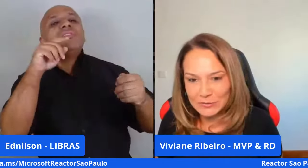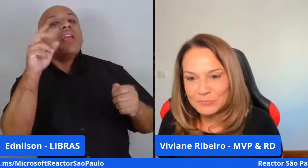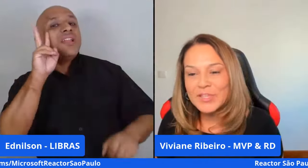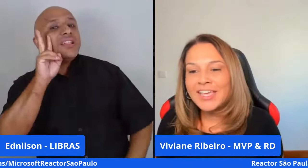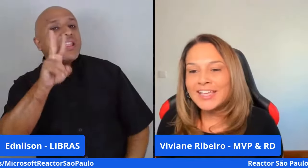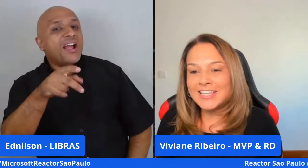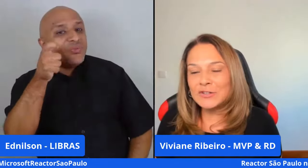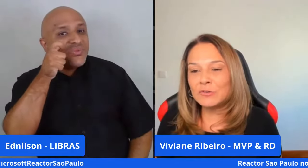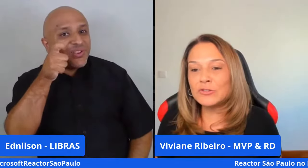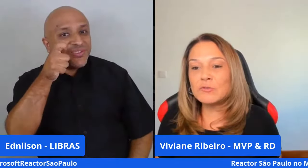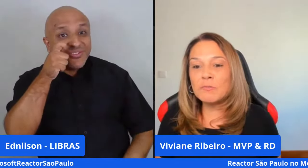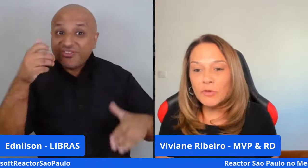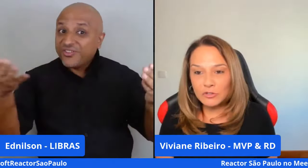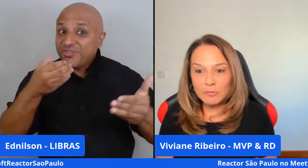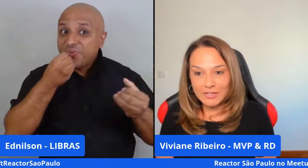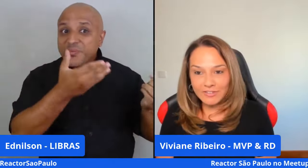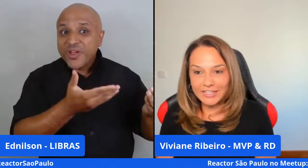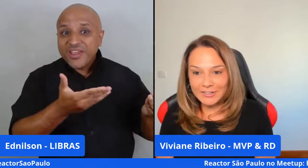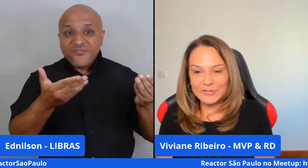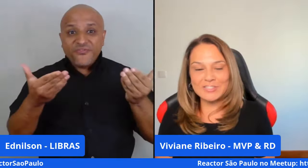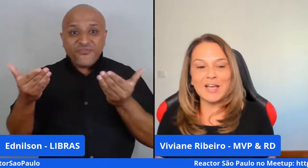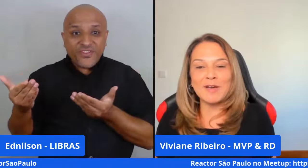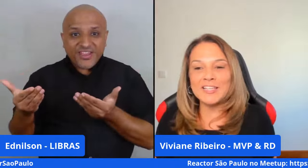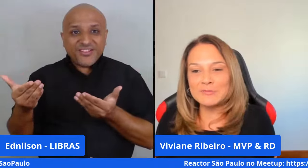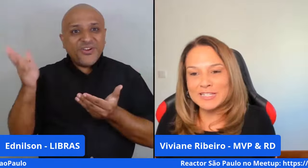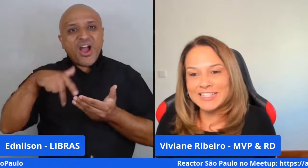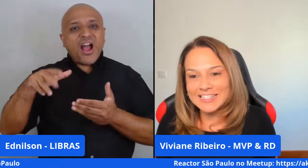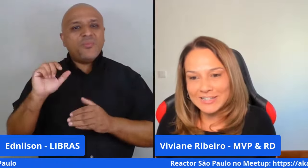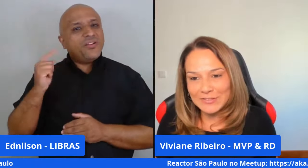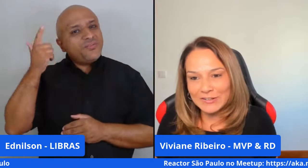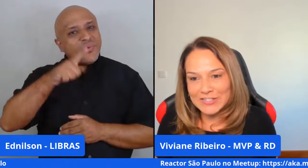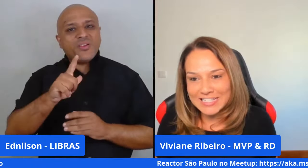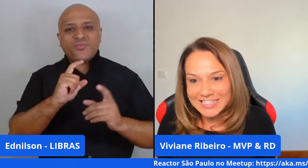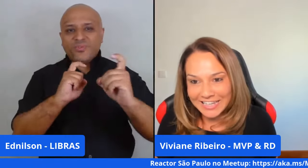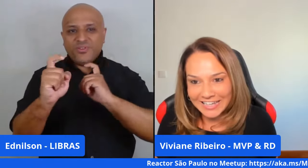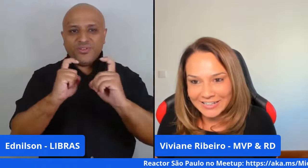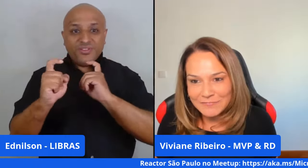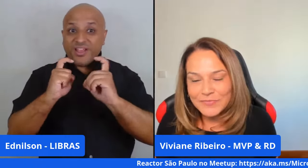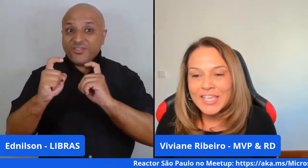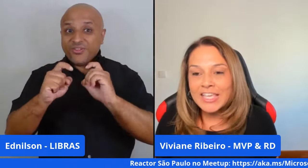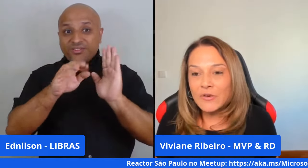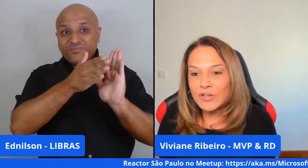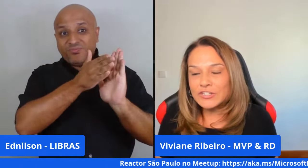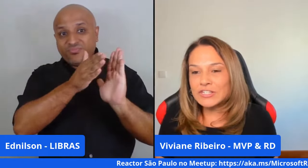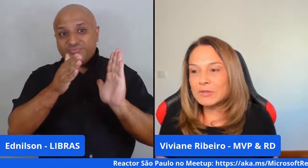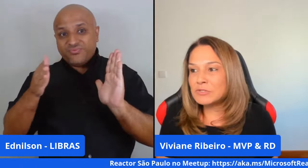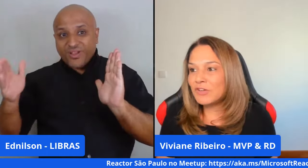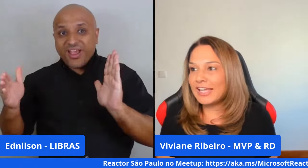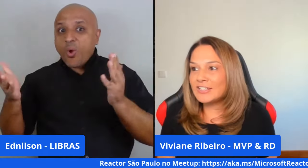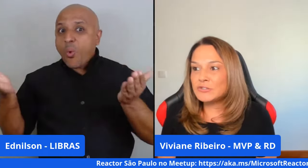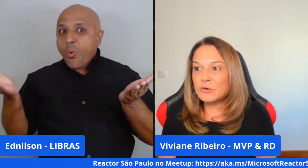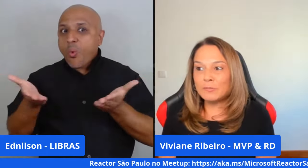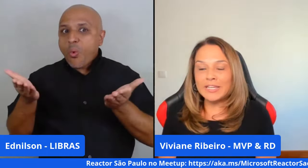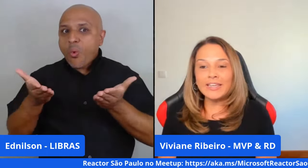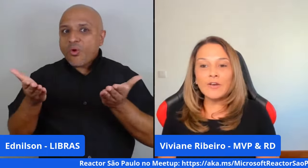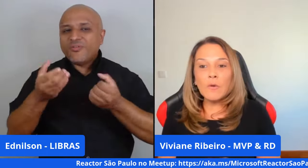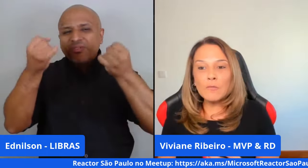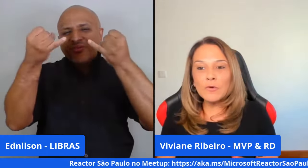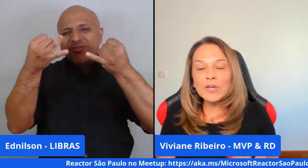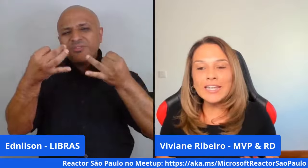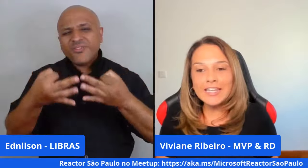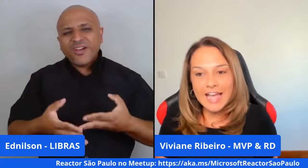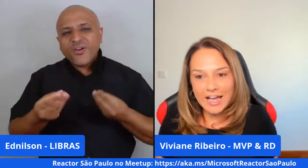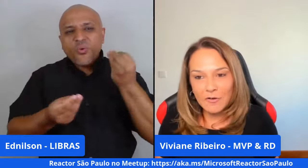assistindo. Sejam todos muito bem-vindos a mais uma sessão da nossa série. E hoje nós vamos falar sobre